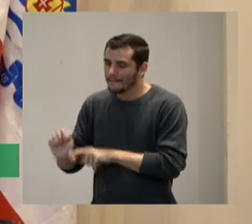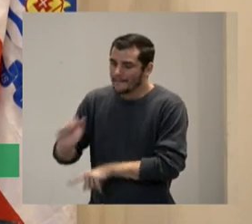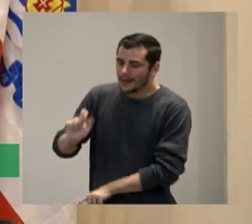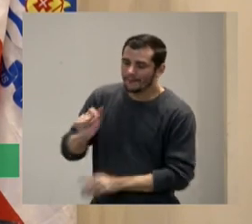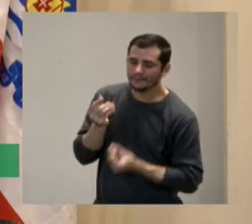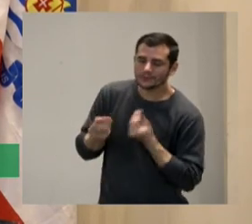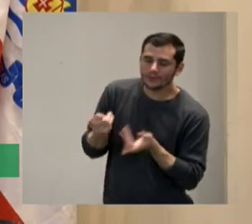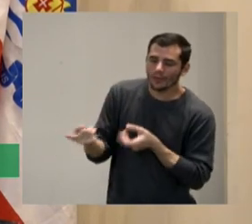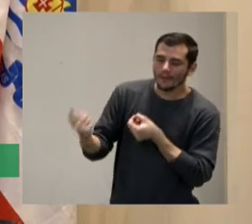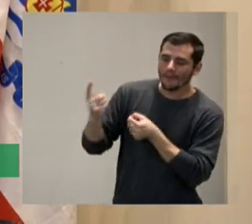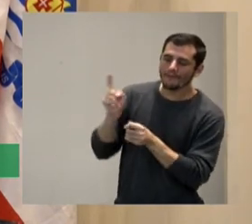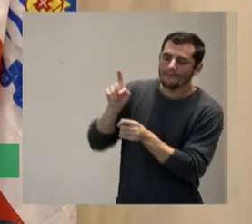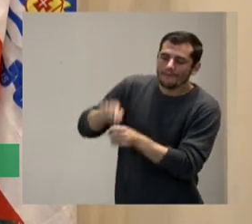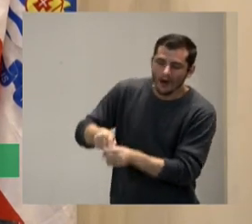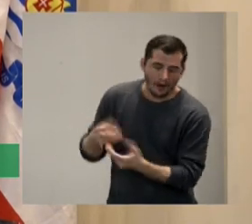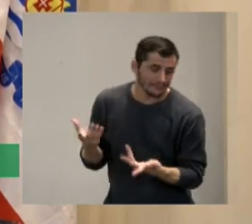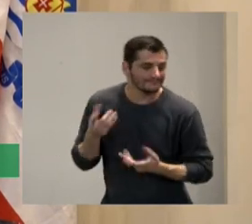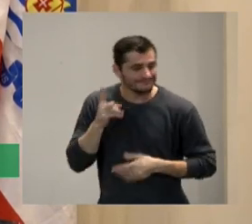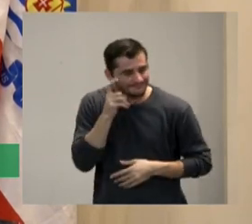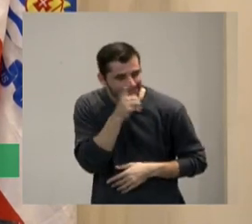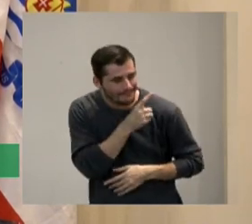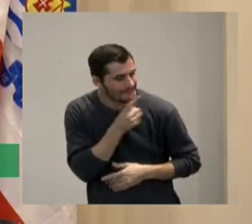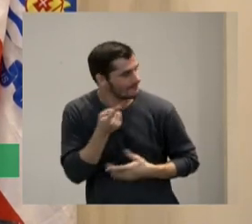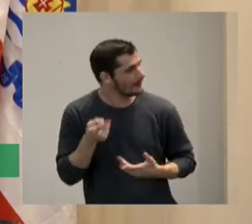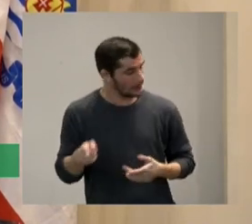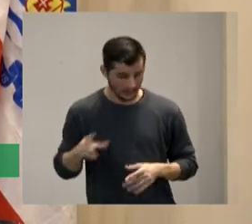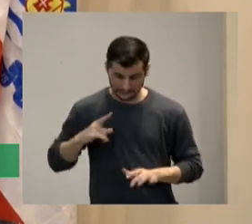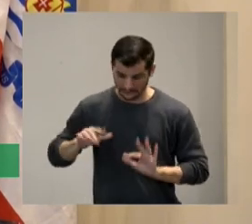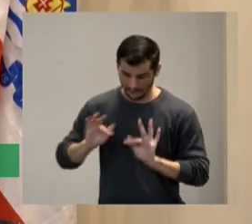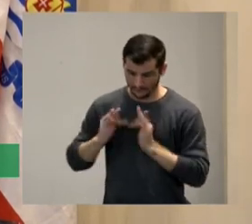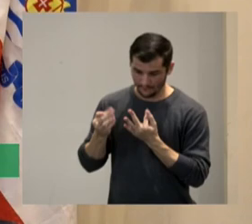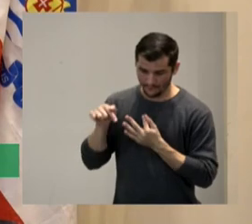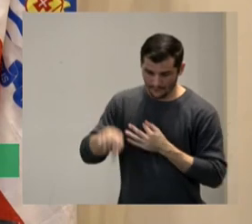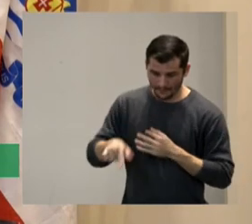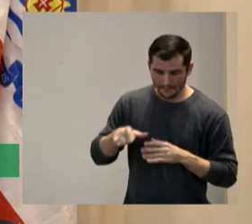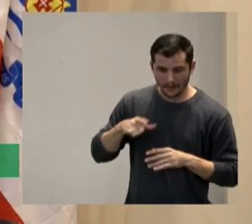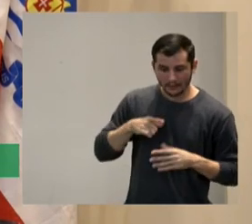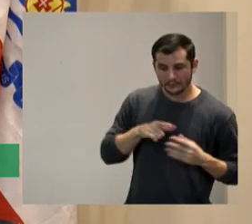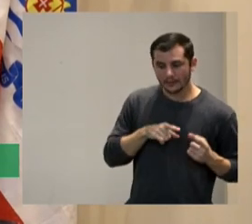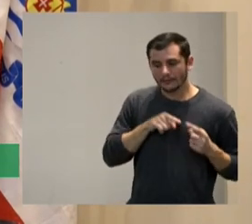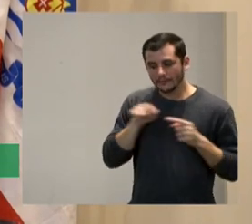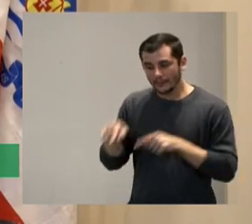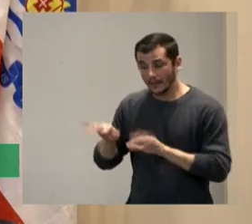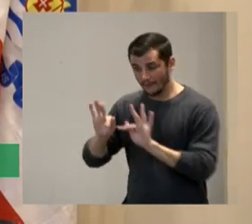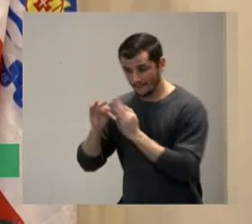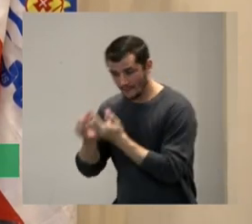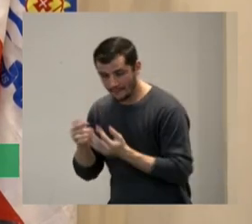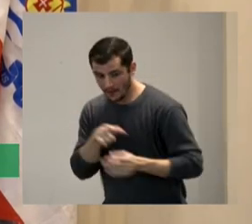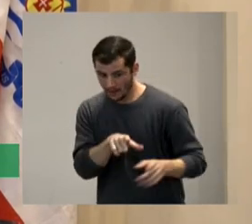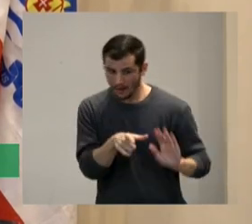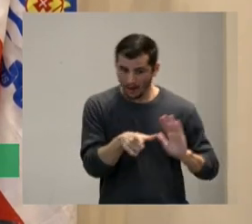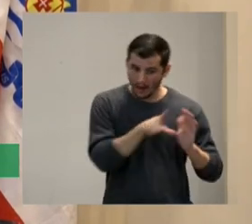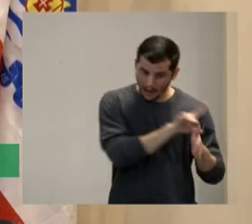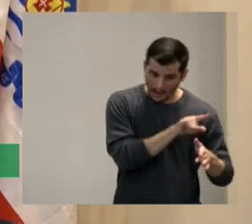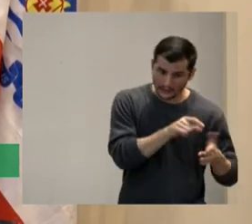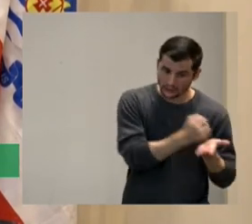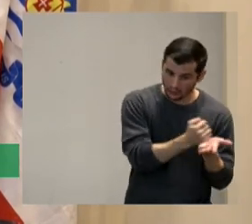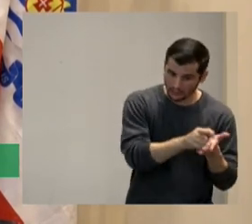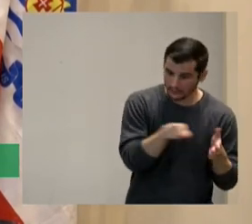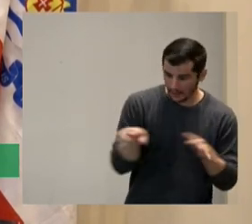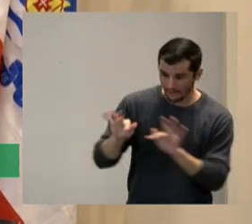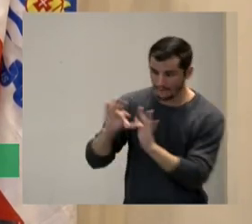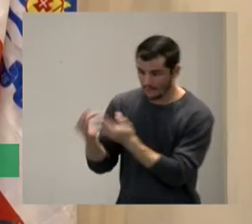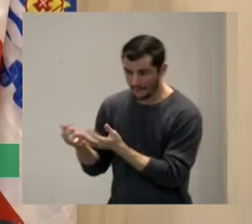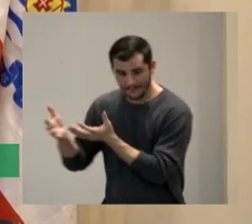uma empresa que eu vi que eles fazem um trabalho com a família a família vai junto antes de contratar vê a